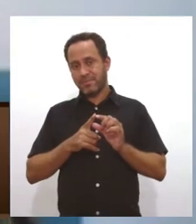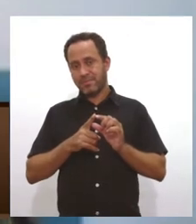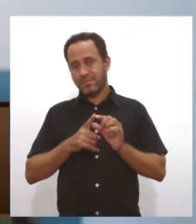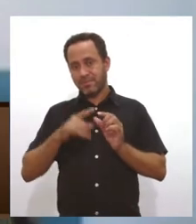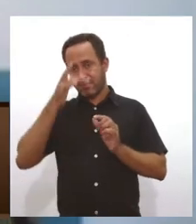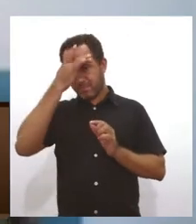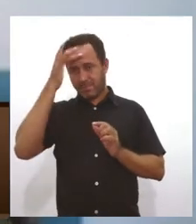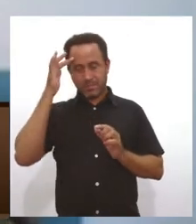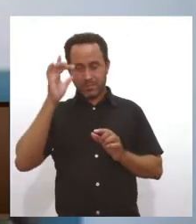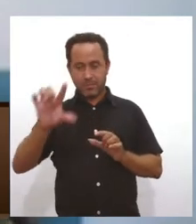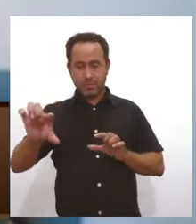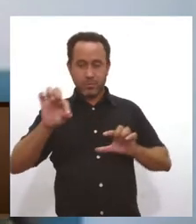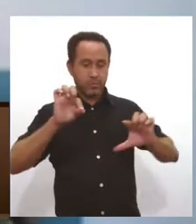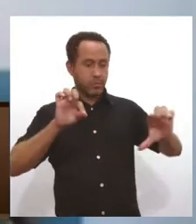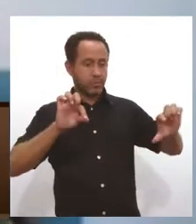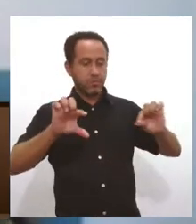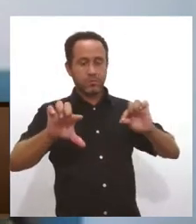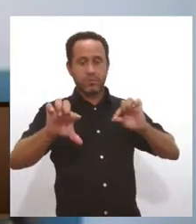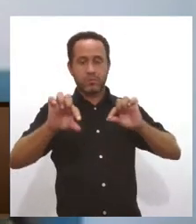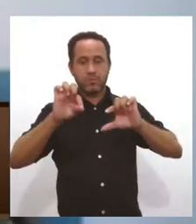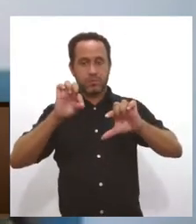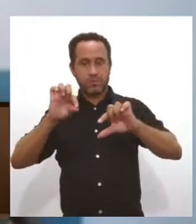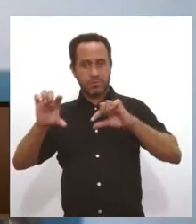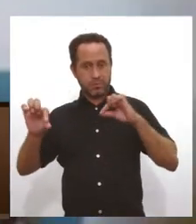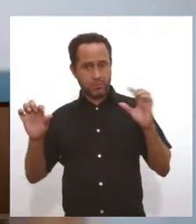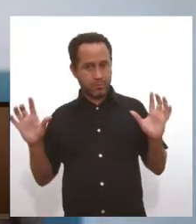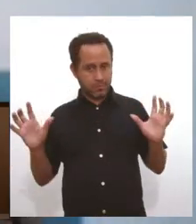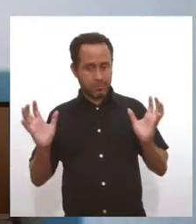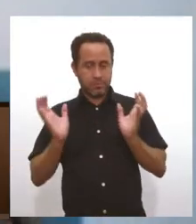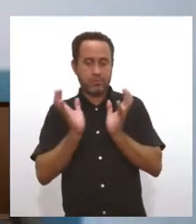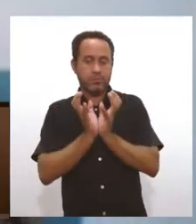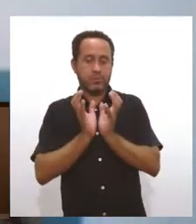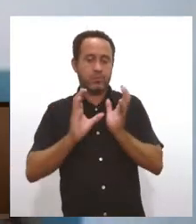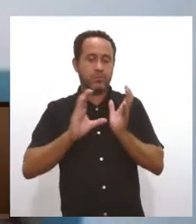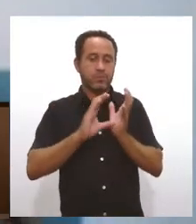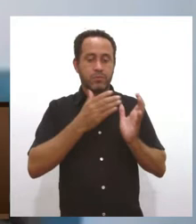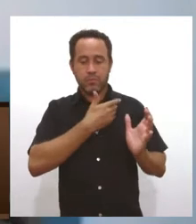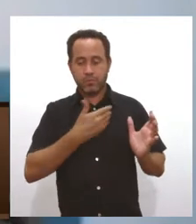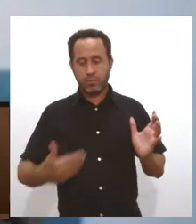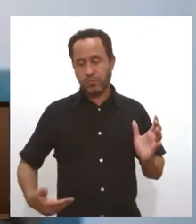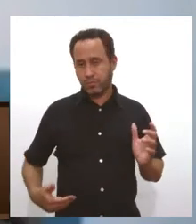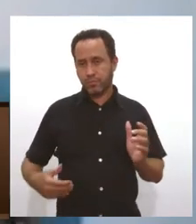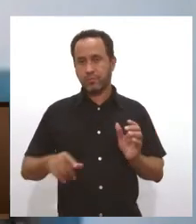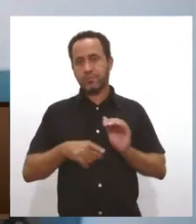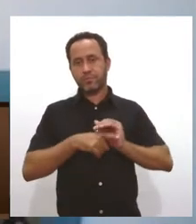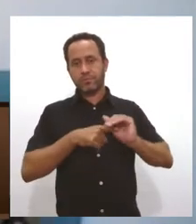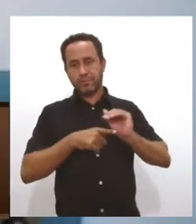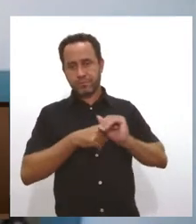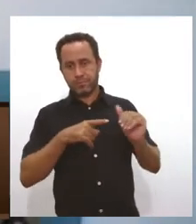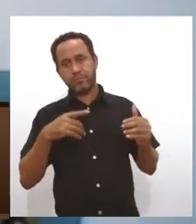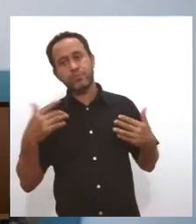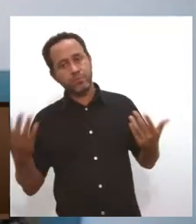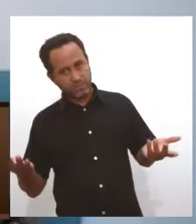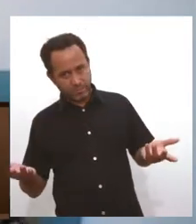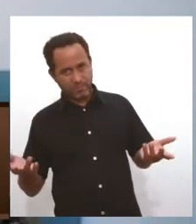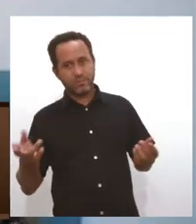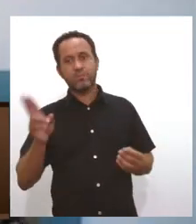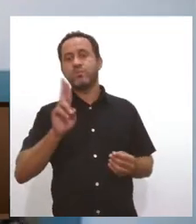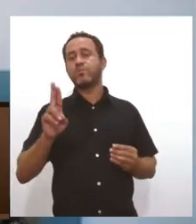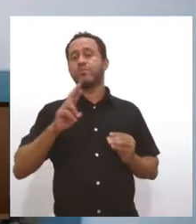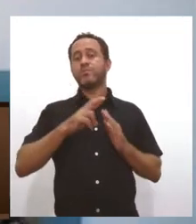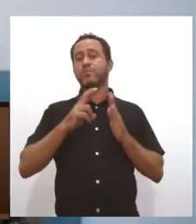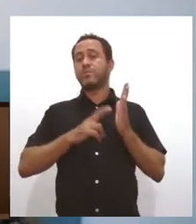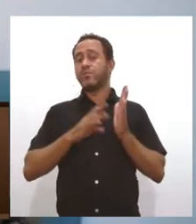elas são escolhidas de acordo se faz parte daquele governo ou não, nem sempre sendo utilizado o critério do